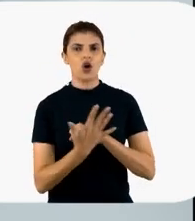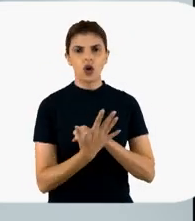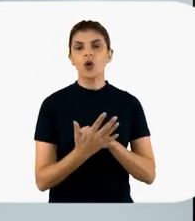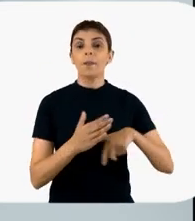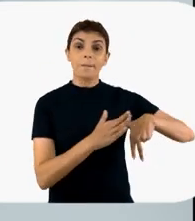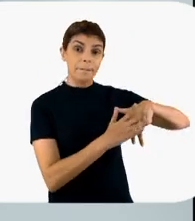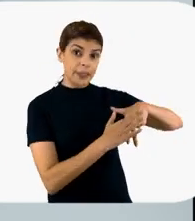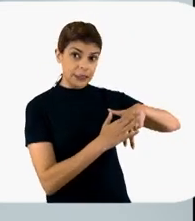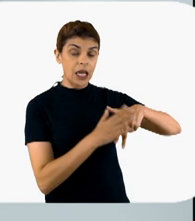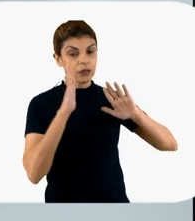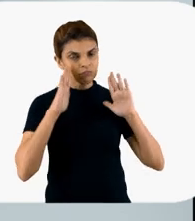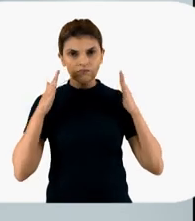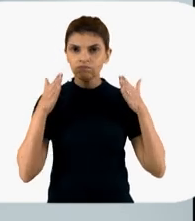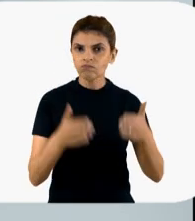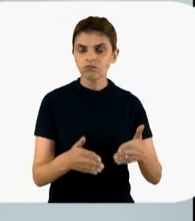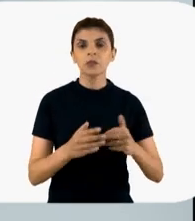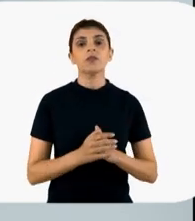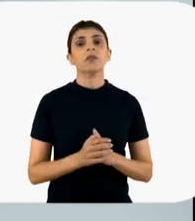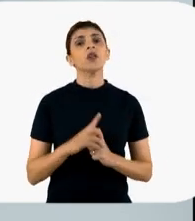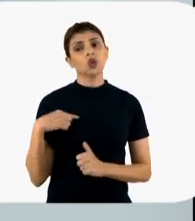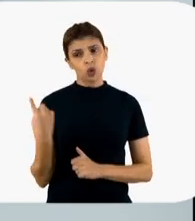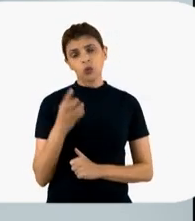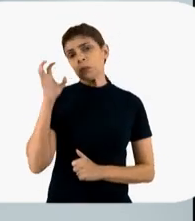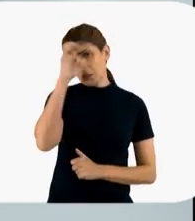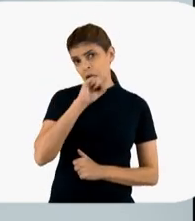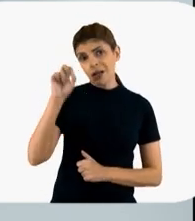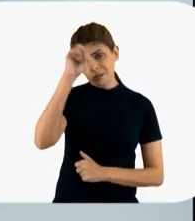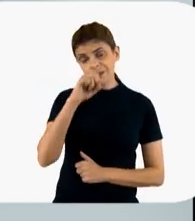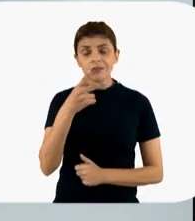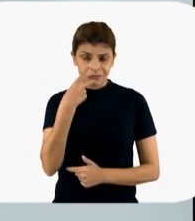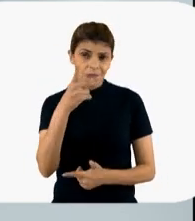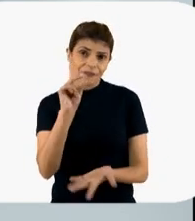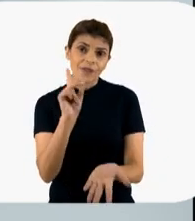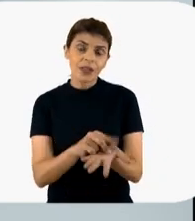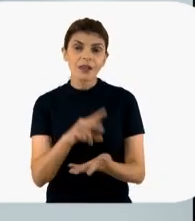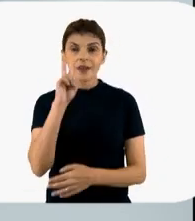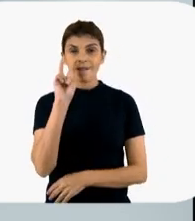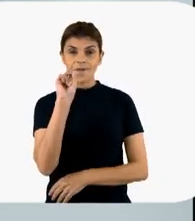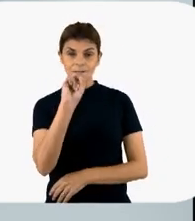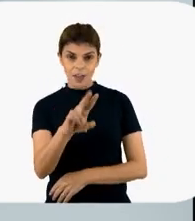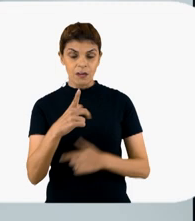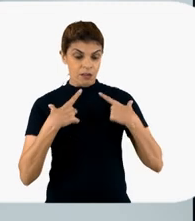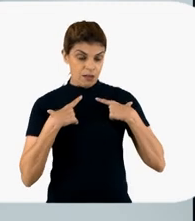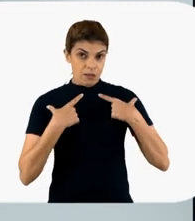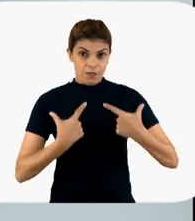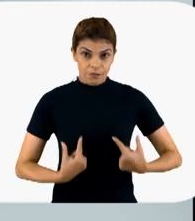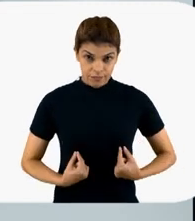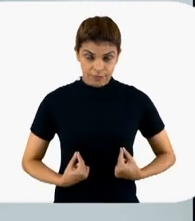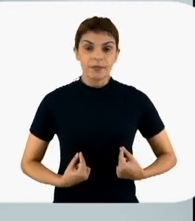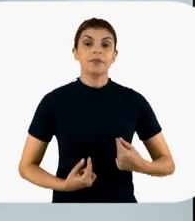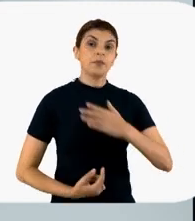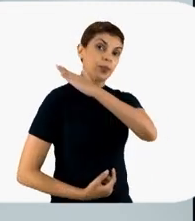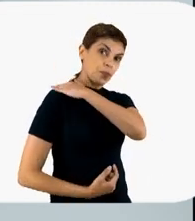para o atendimento de pacientes com COVID. E nós estamos aprendendo. A verdade é que a gente vê a pleura